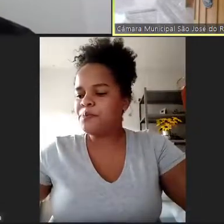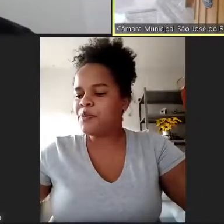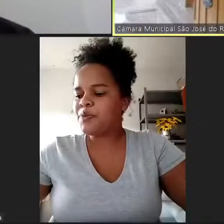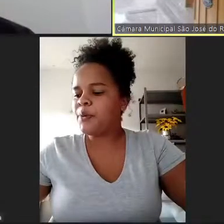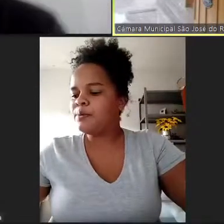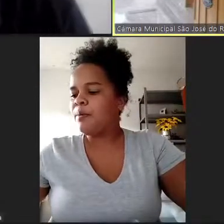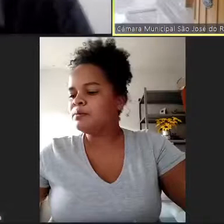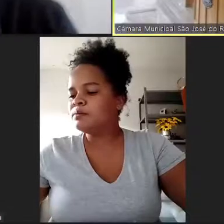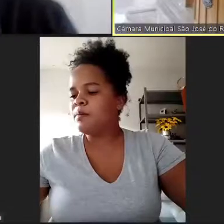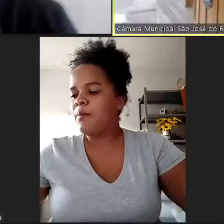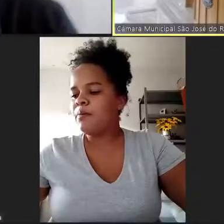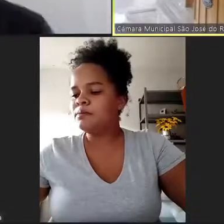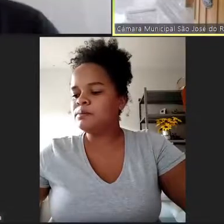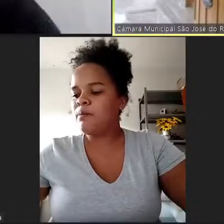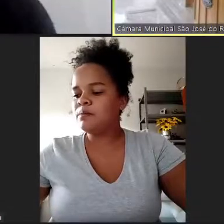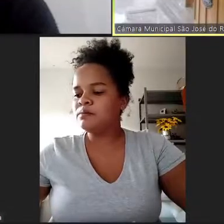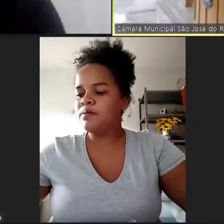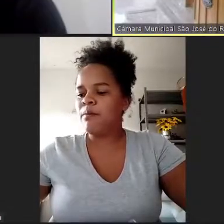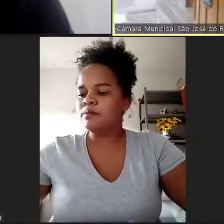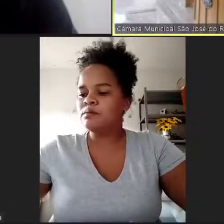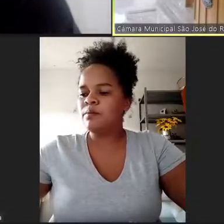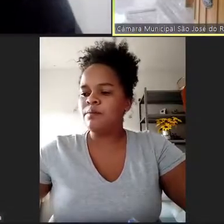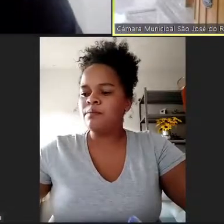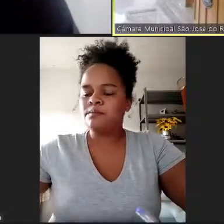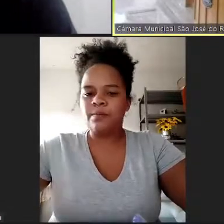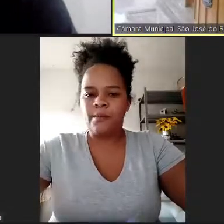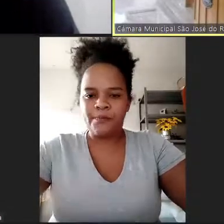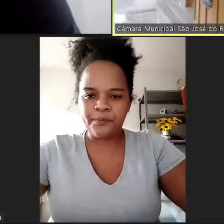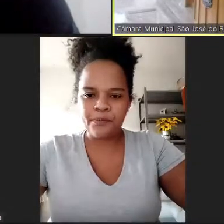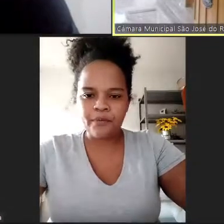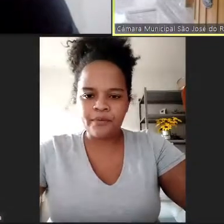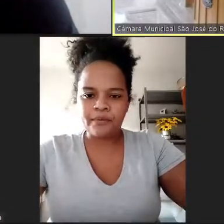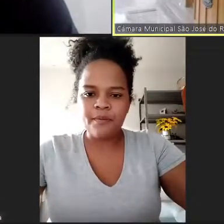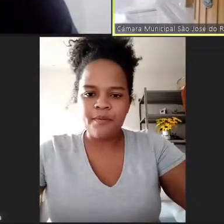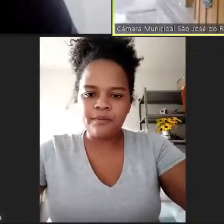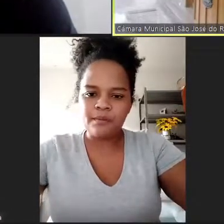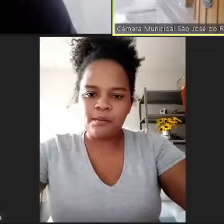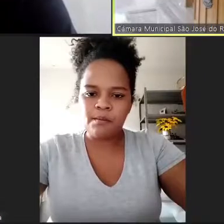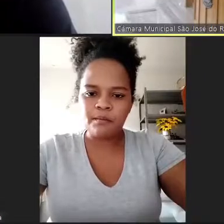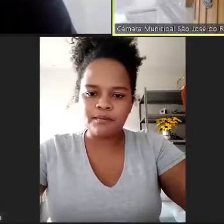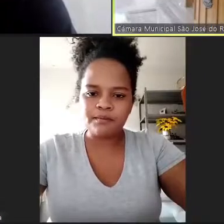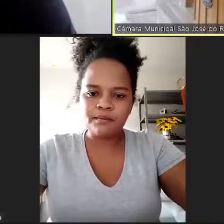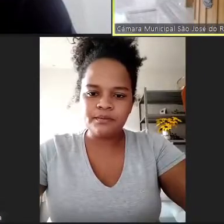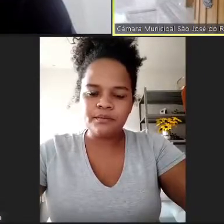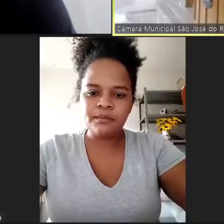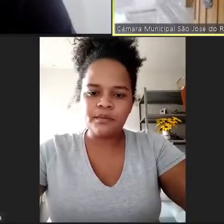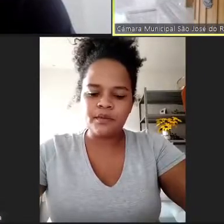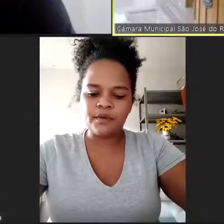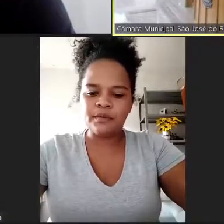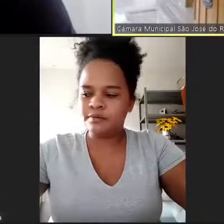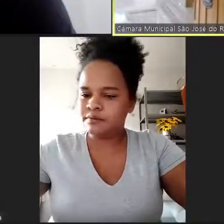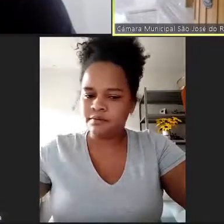pessoal do PSDB, mas também com os demais partidos aqui, o DEM, né, doutor Romano, e o próprio PSL, Silvio Silvio, tem dado uma ajuda importante